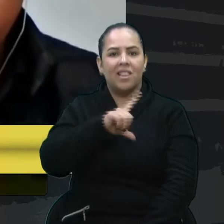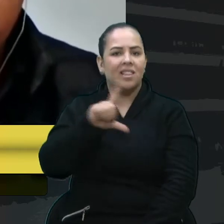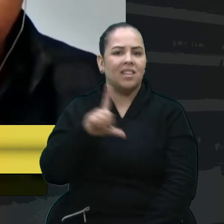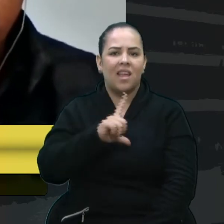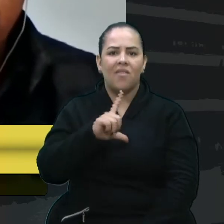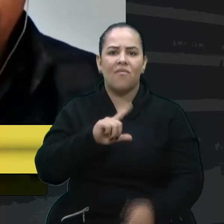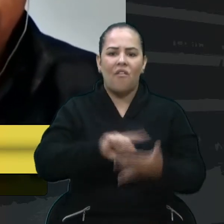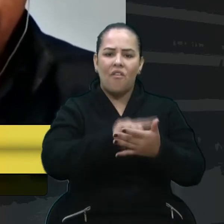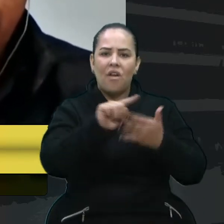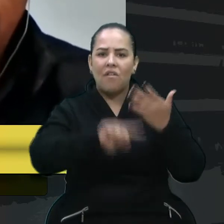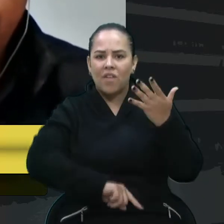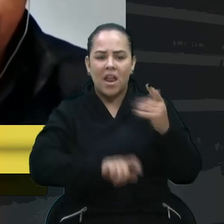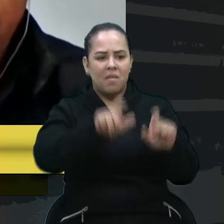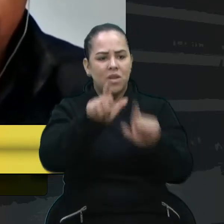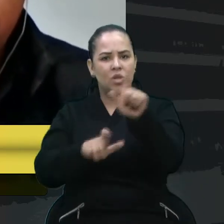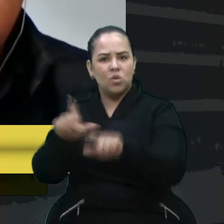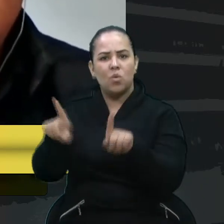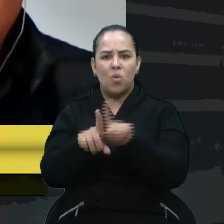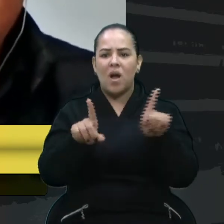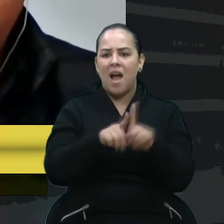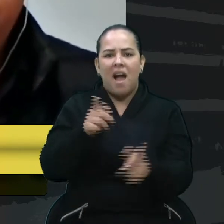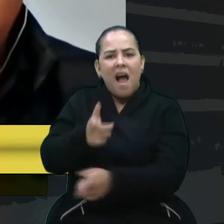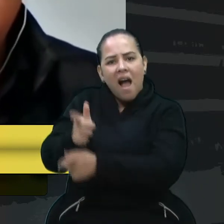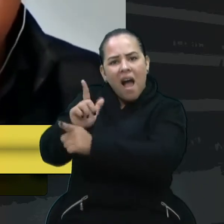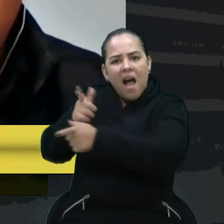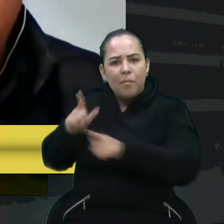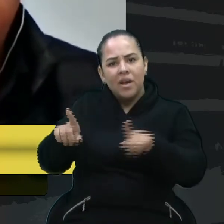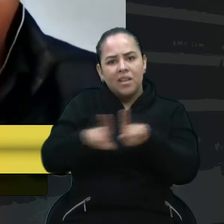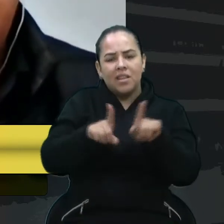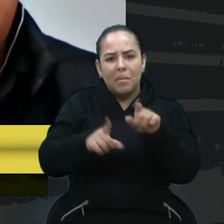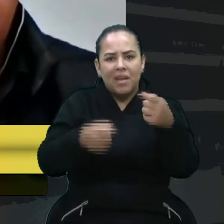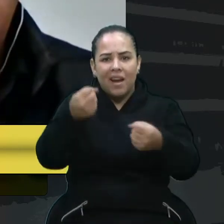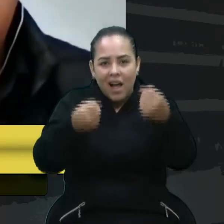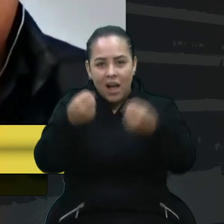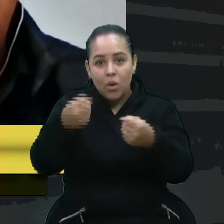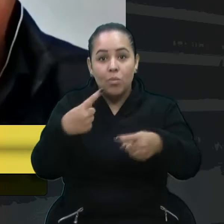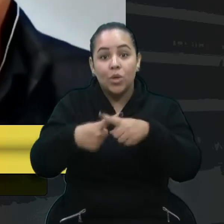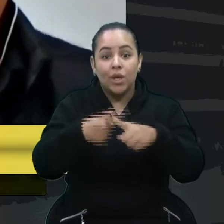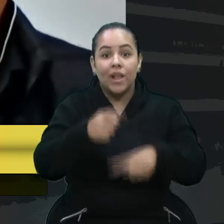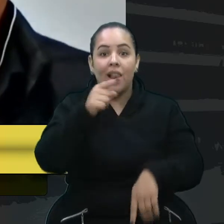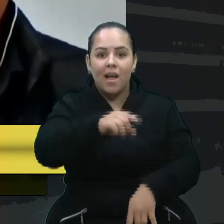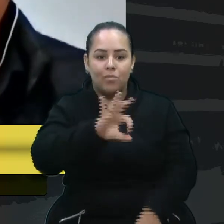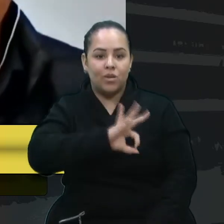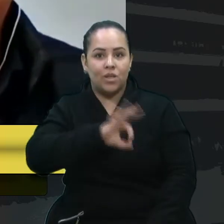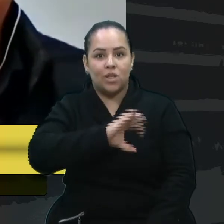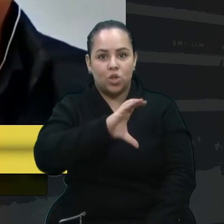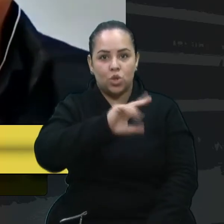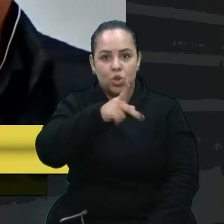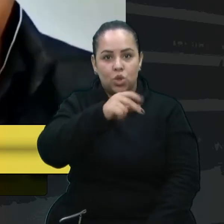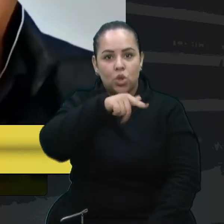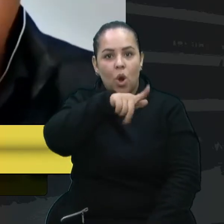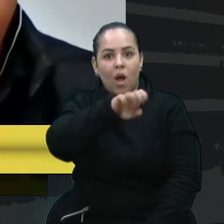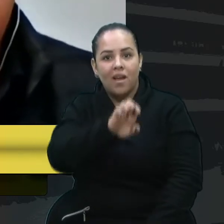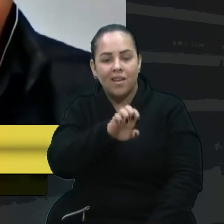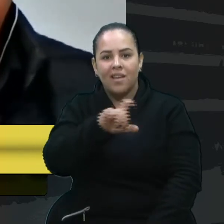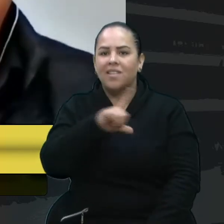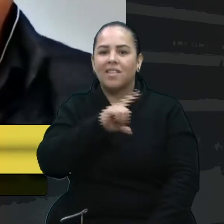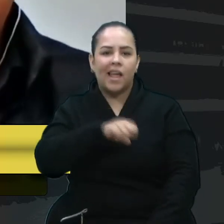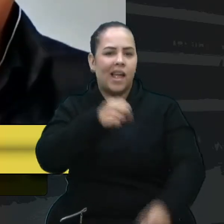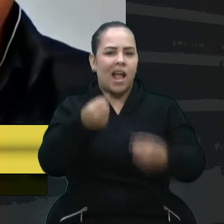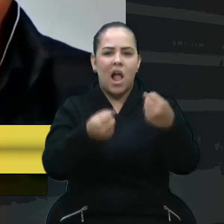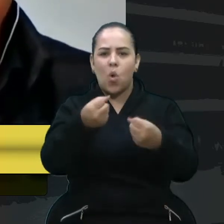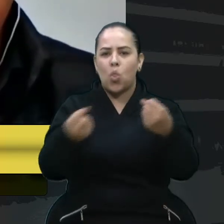viaturas, quanto de armamentos. o pessoal do choque, graças a Deus, está com viaturas novas,